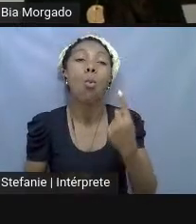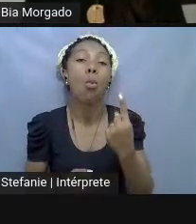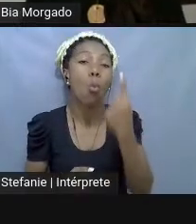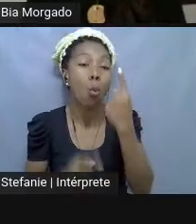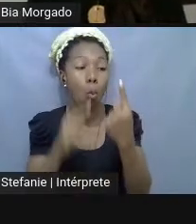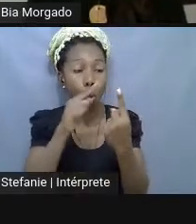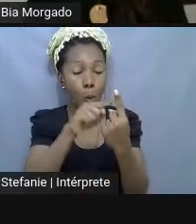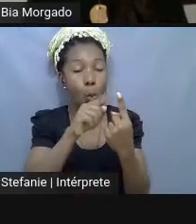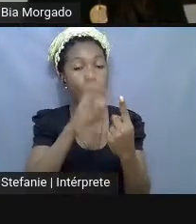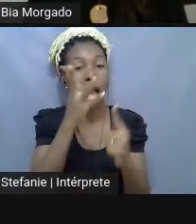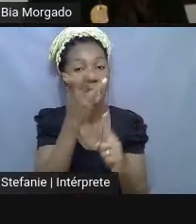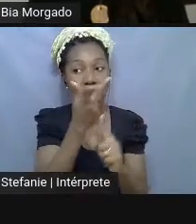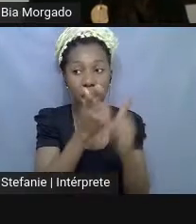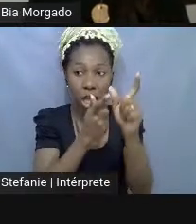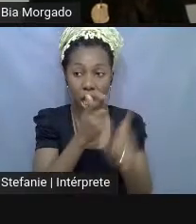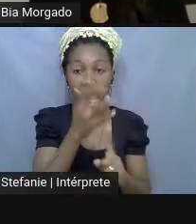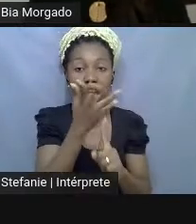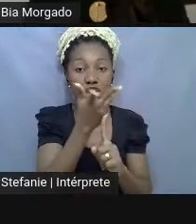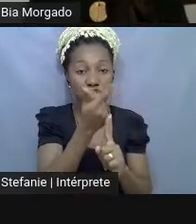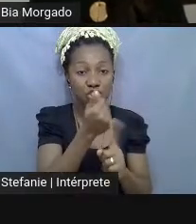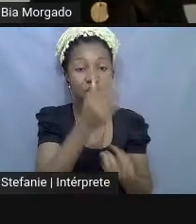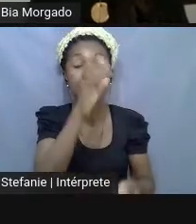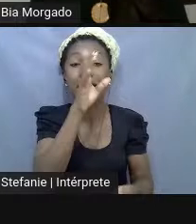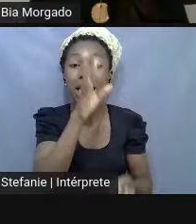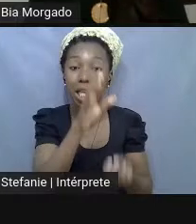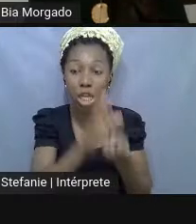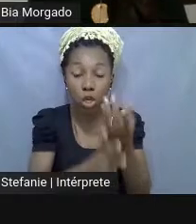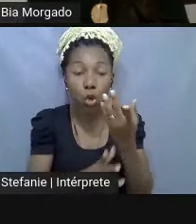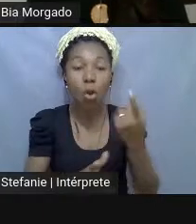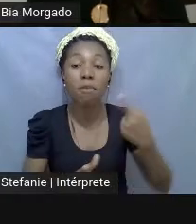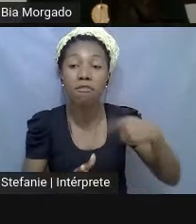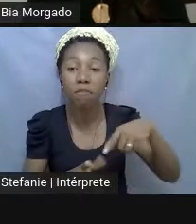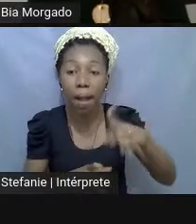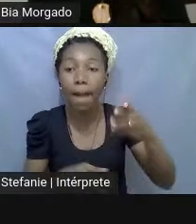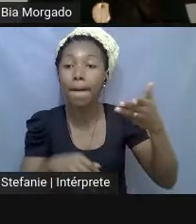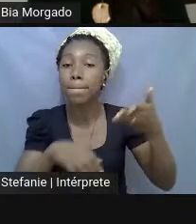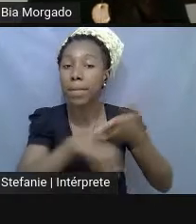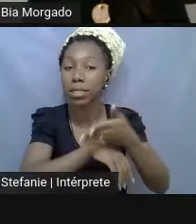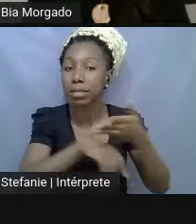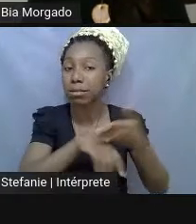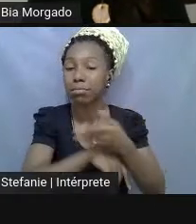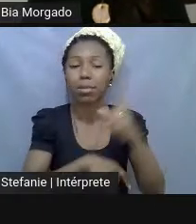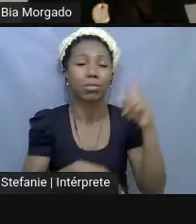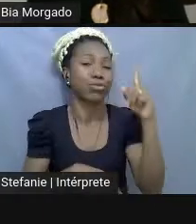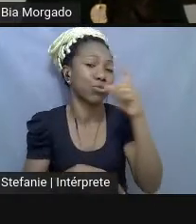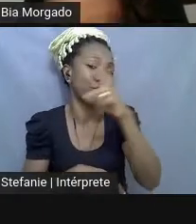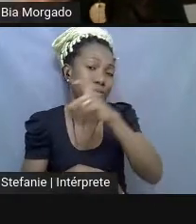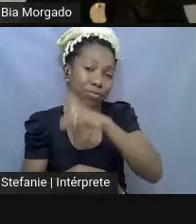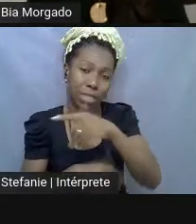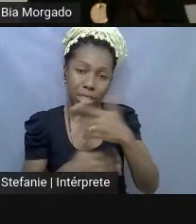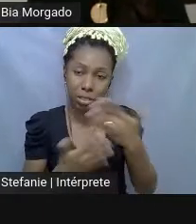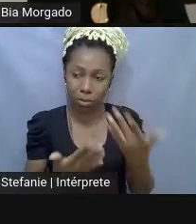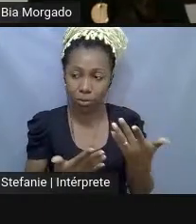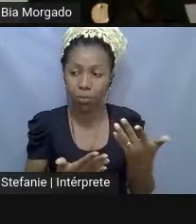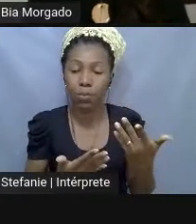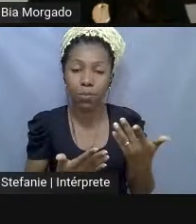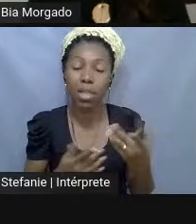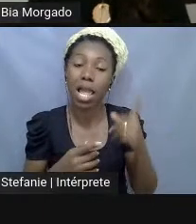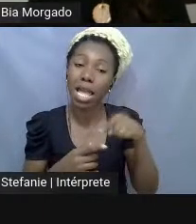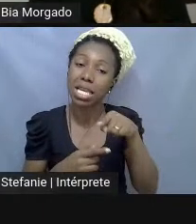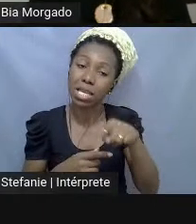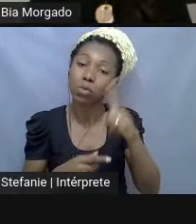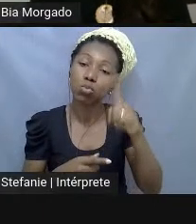própria exposição, interagindo com o público, recebendo, ele estava ocupando esse lugar nessa exposição. E é isso, é